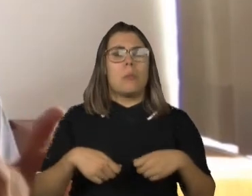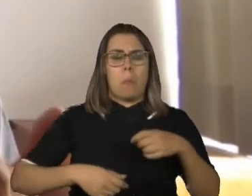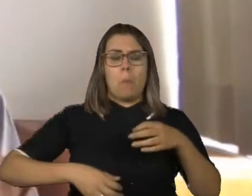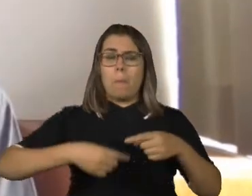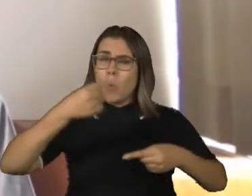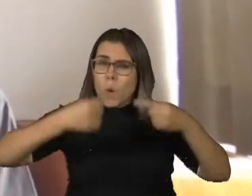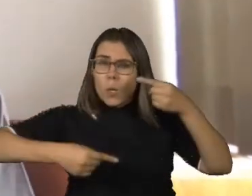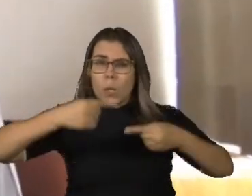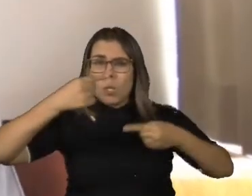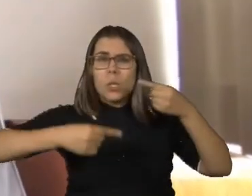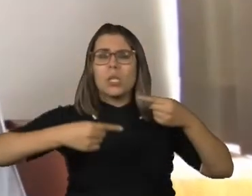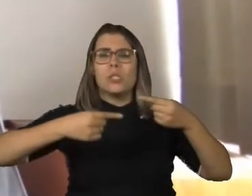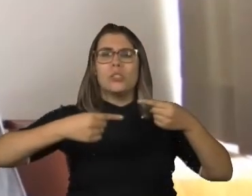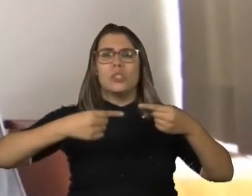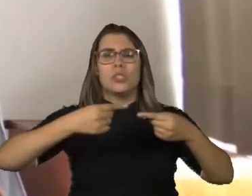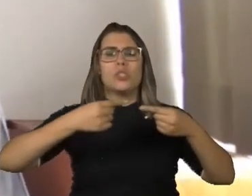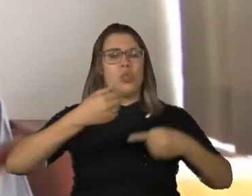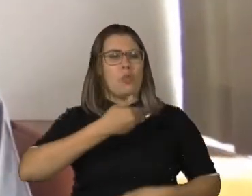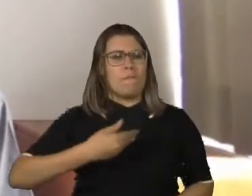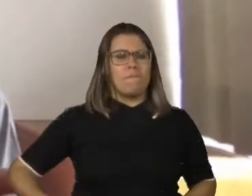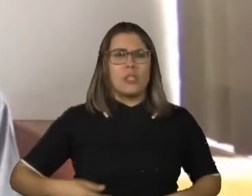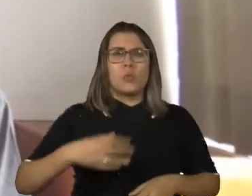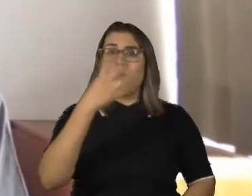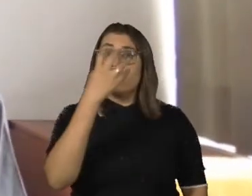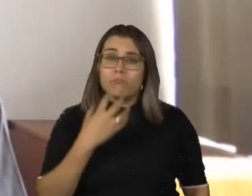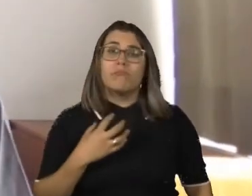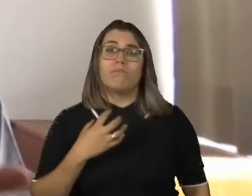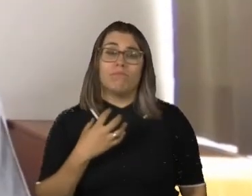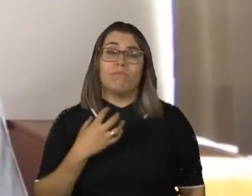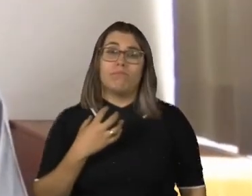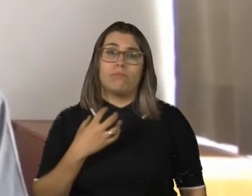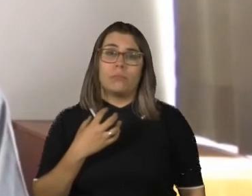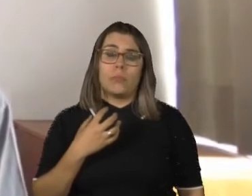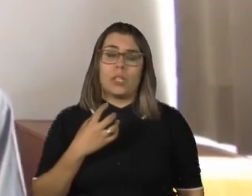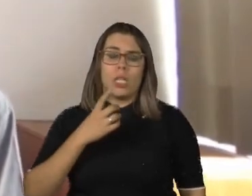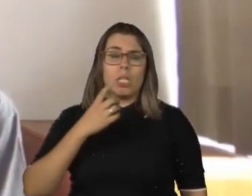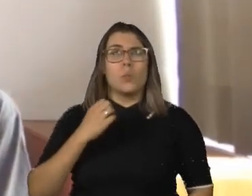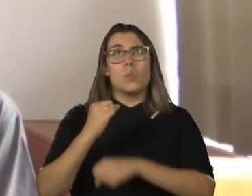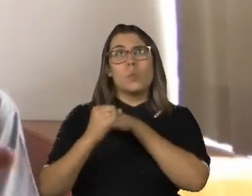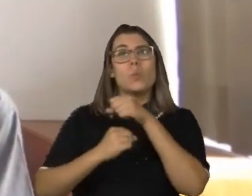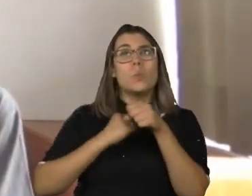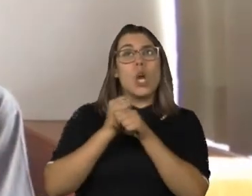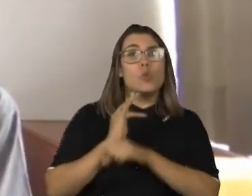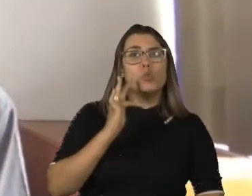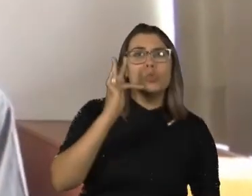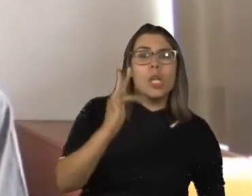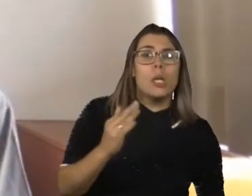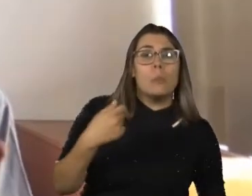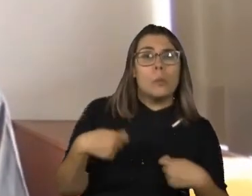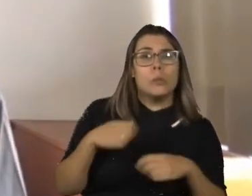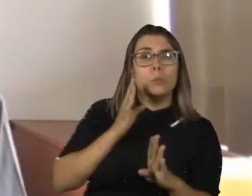sérias pensadas no longo prazo para que, por exemplo, daqui a alguns anos, você contrate um